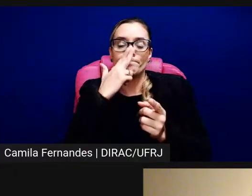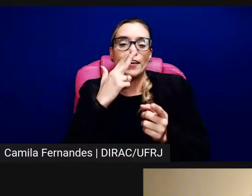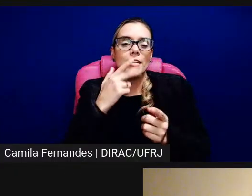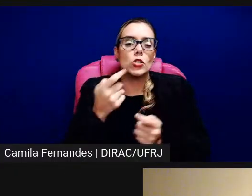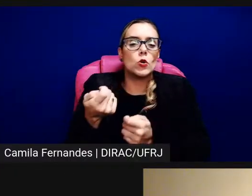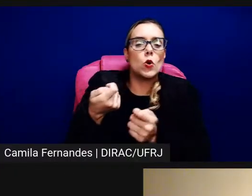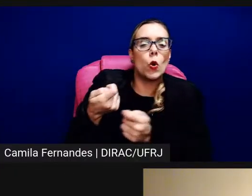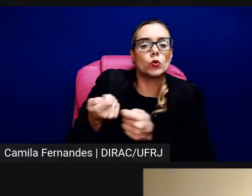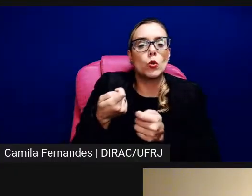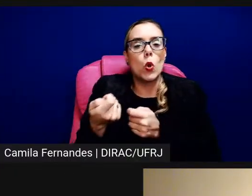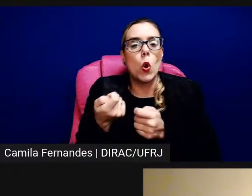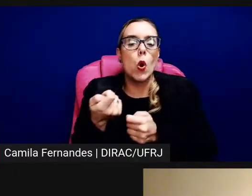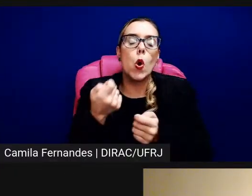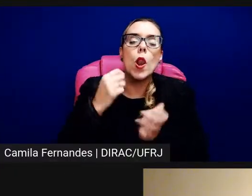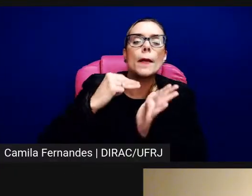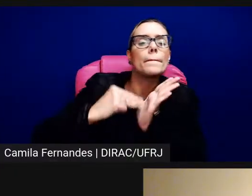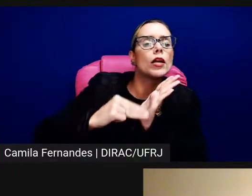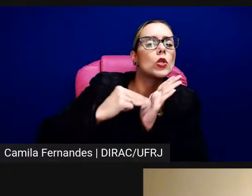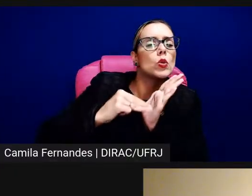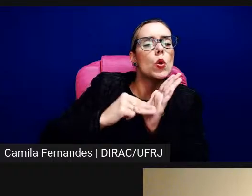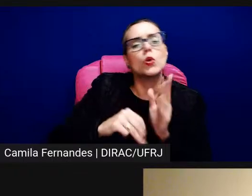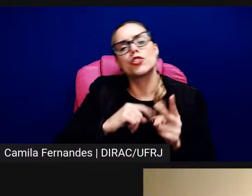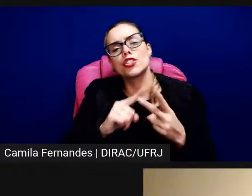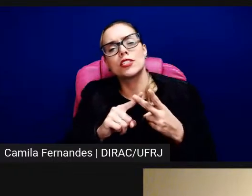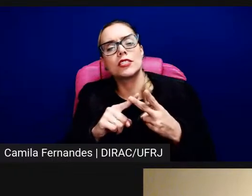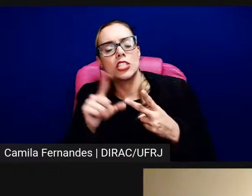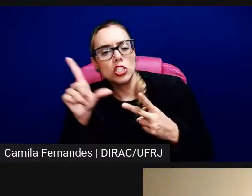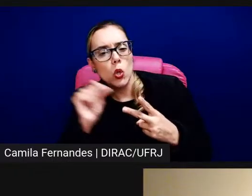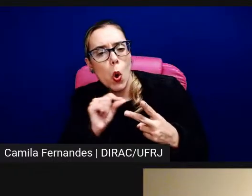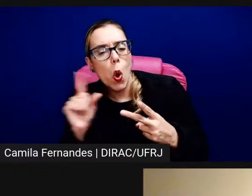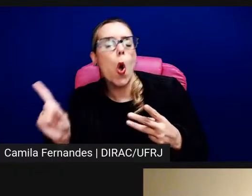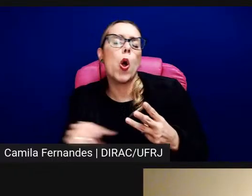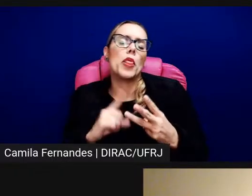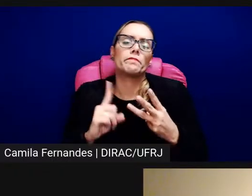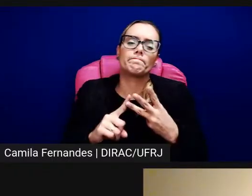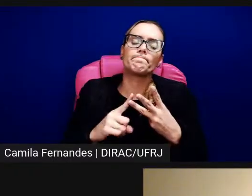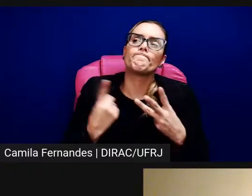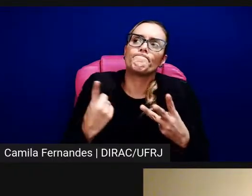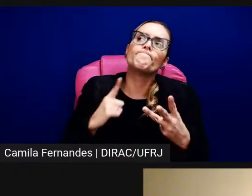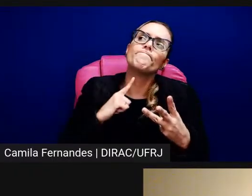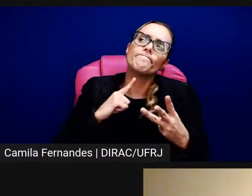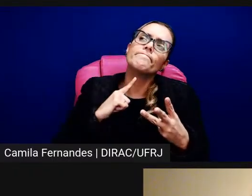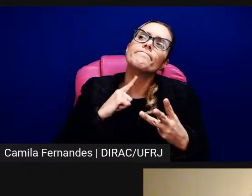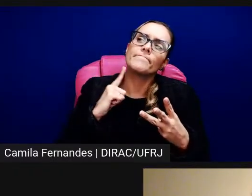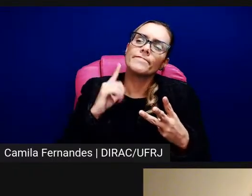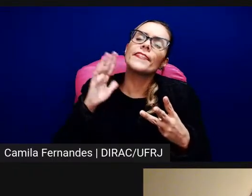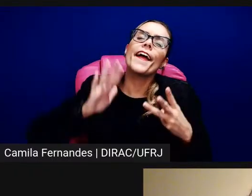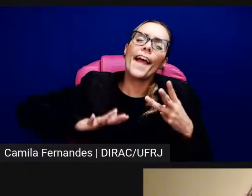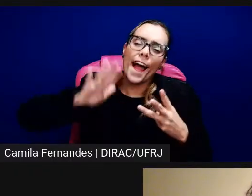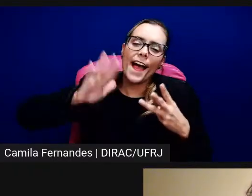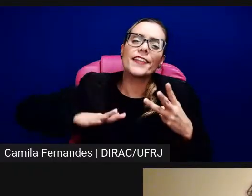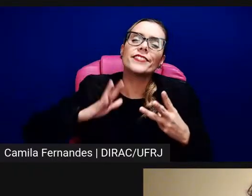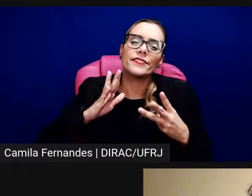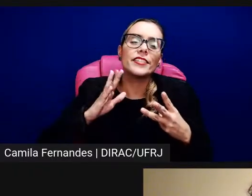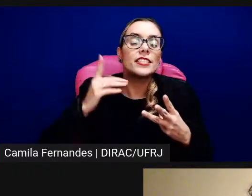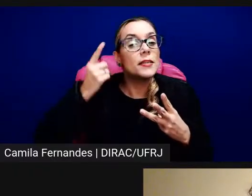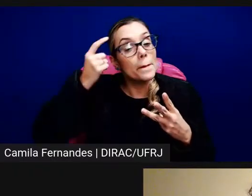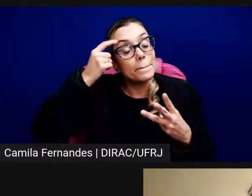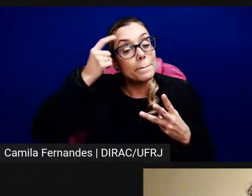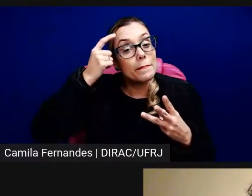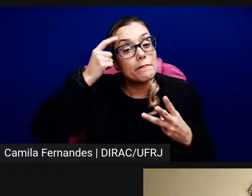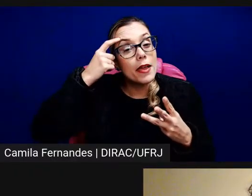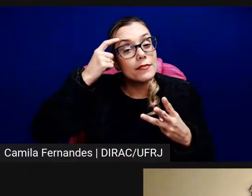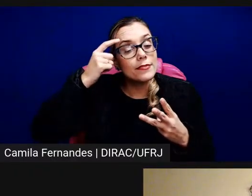metodologias, né, é, é preciso, tem muita geometria para fazer o caos, assim, né, isso é uma frase do